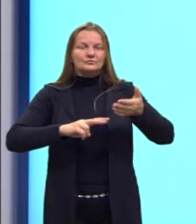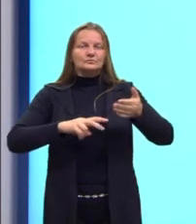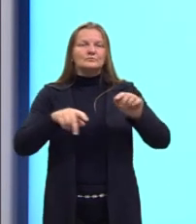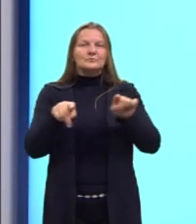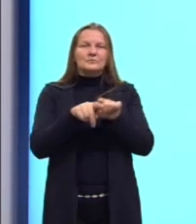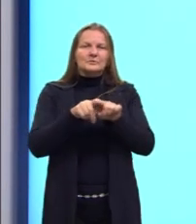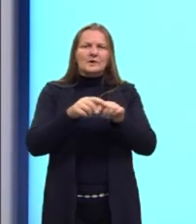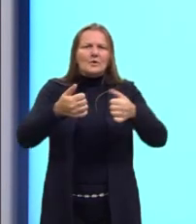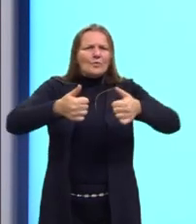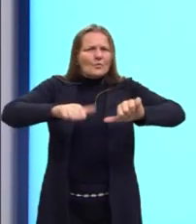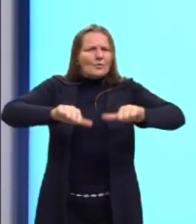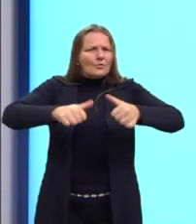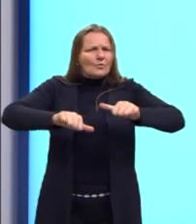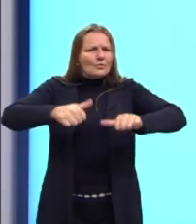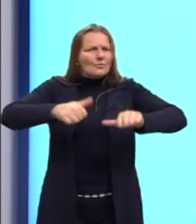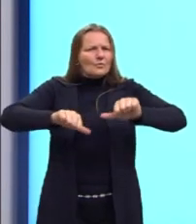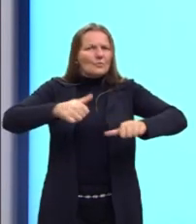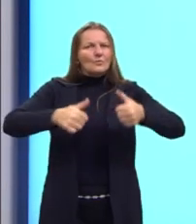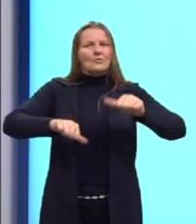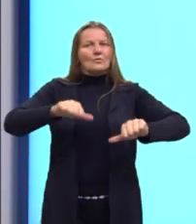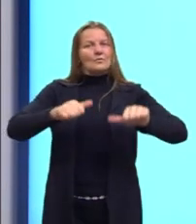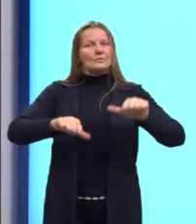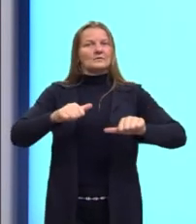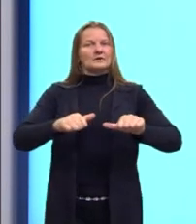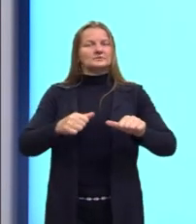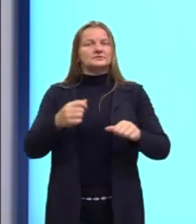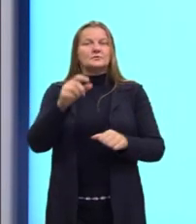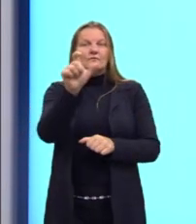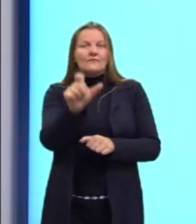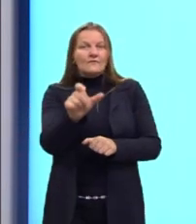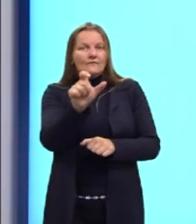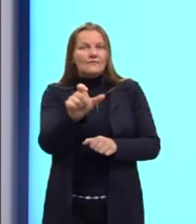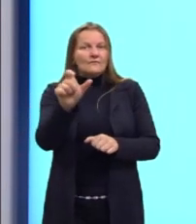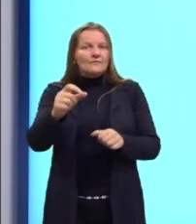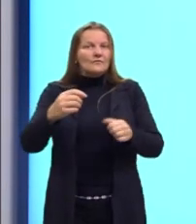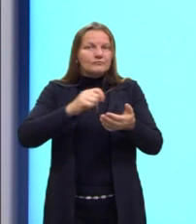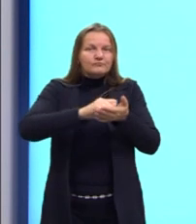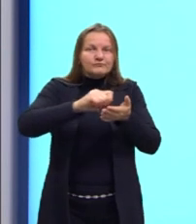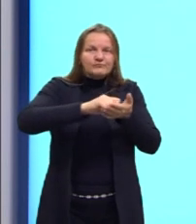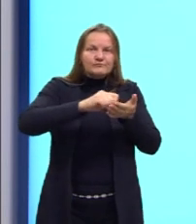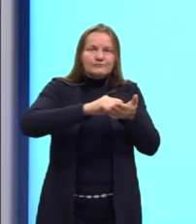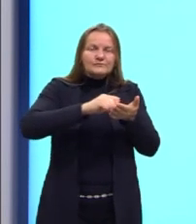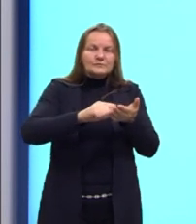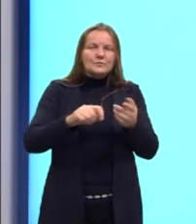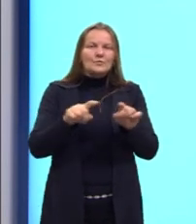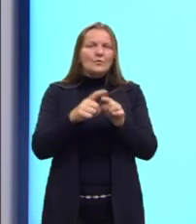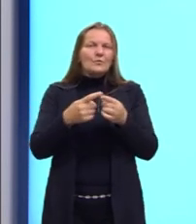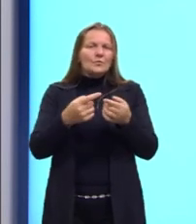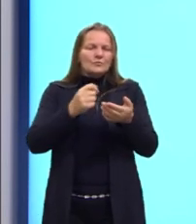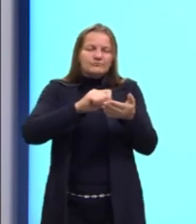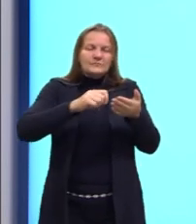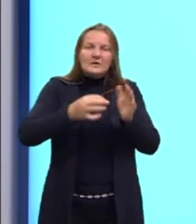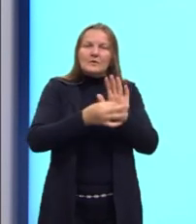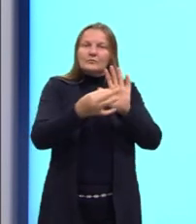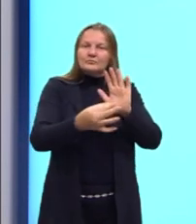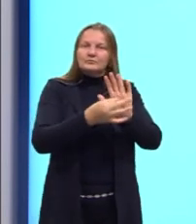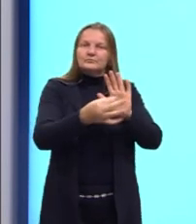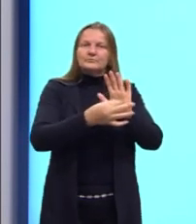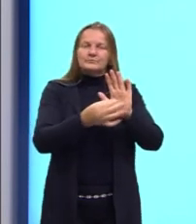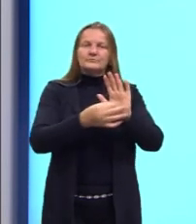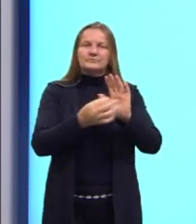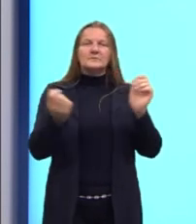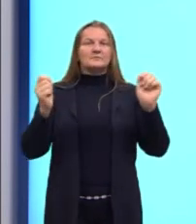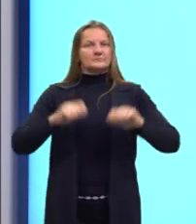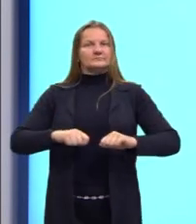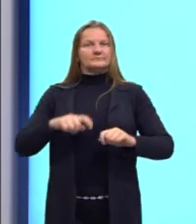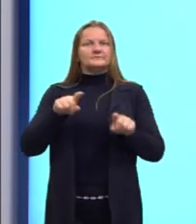a qualidade do que é produzido pelo participante, mas a consistência argumentativa e a